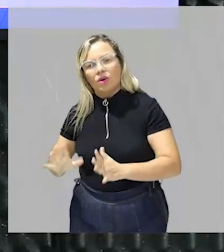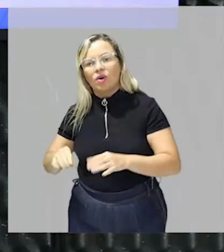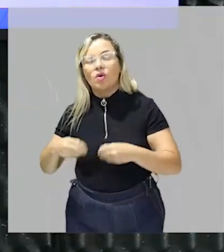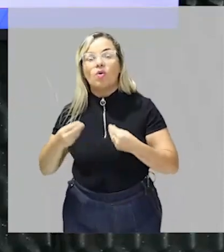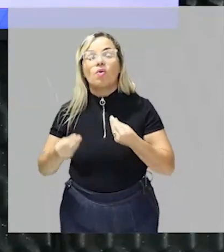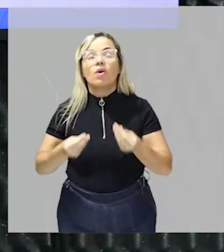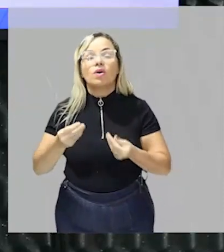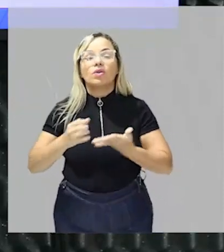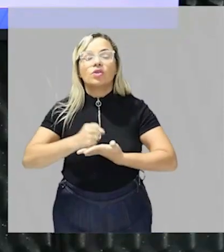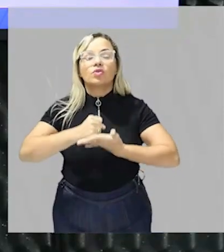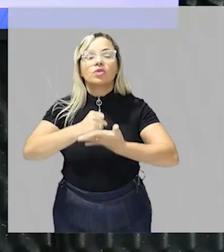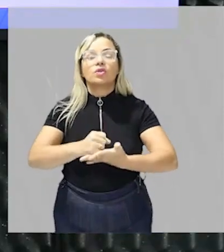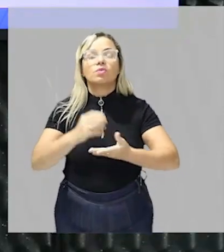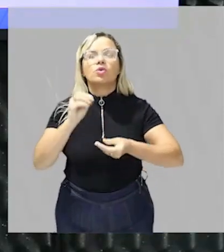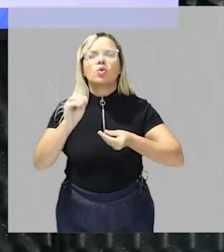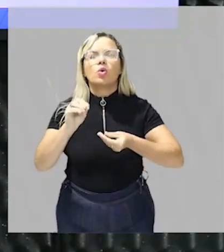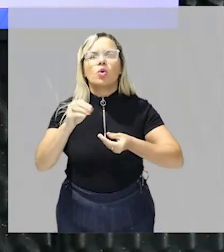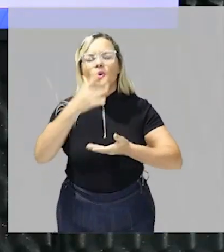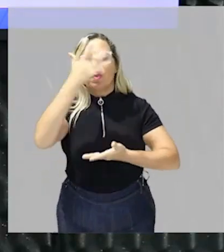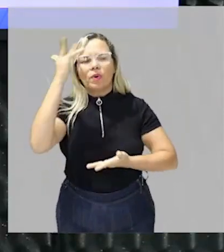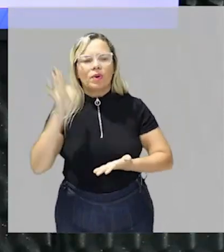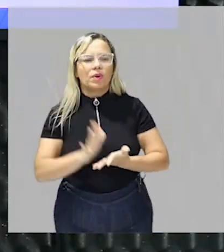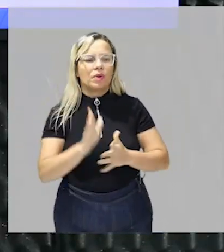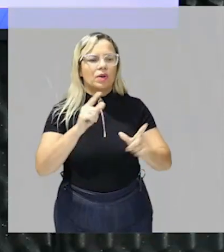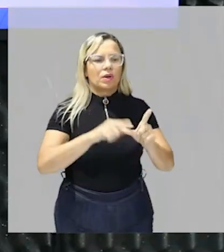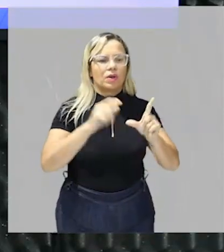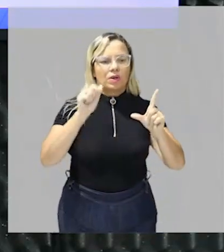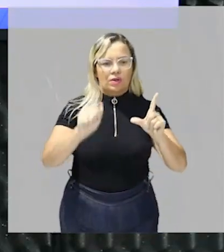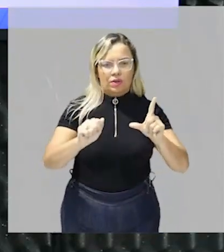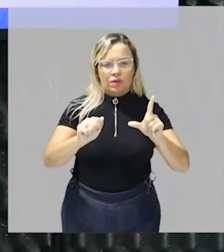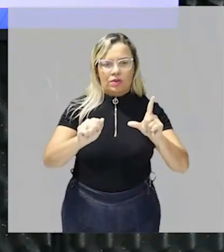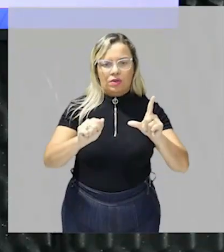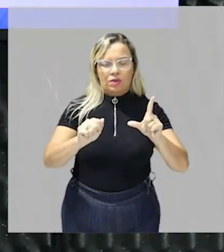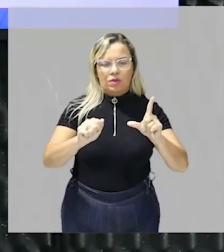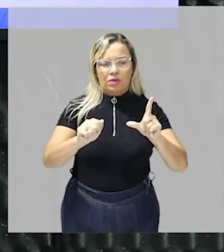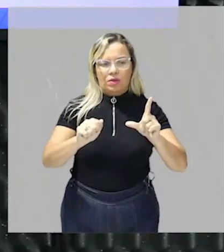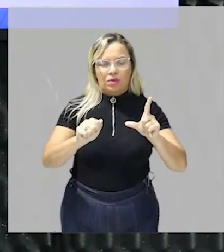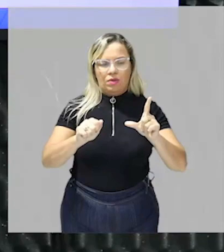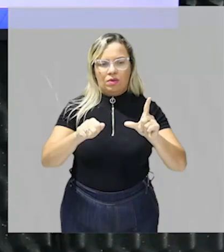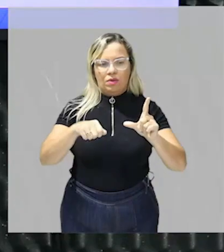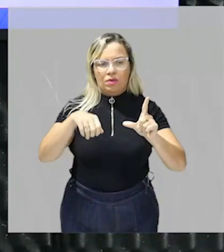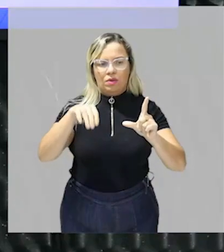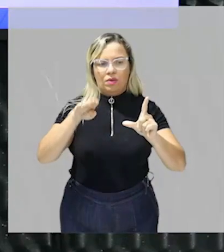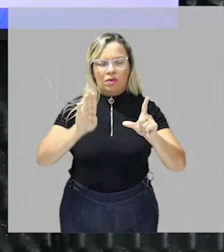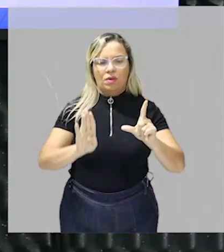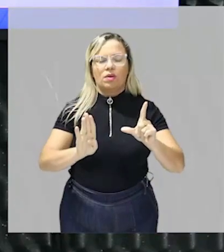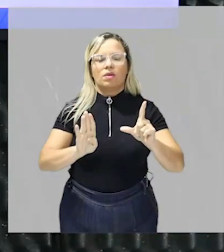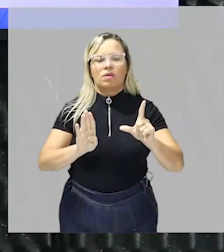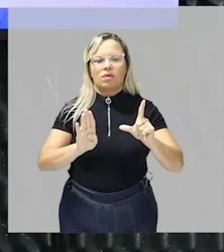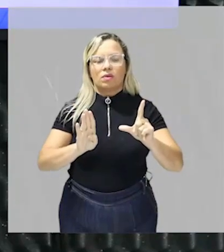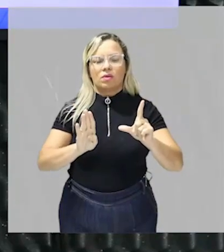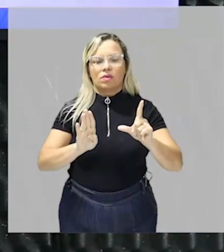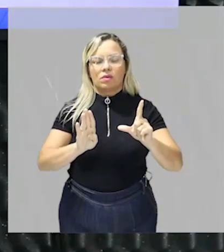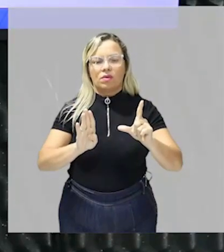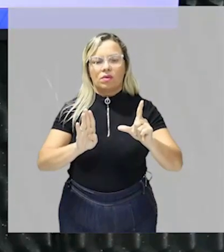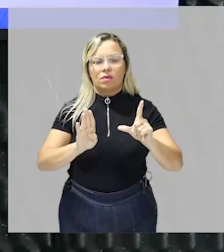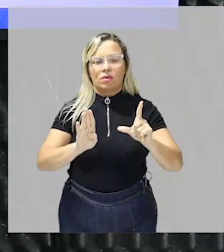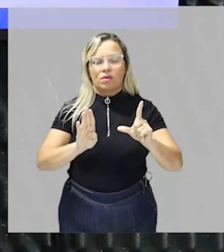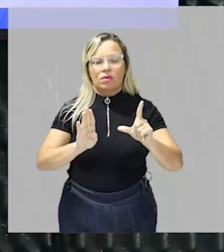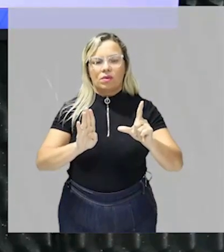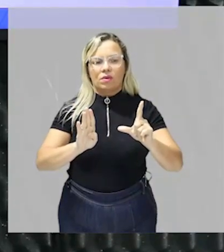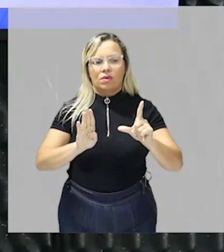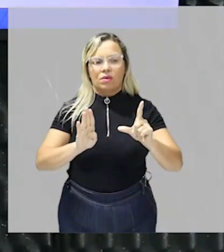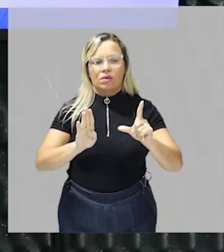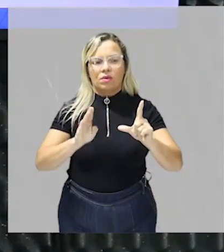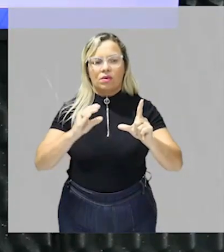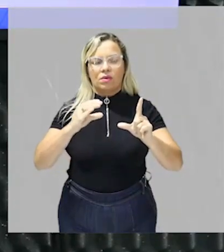contribuinte delega o governo destino de seus impostos escolhe projetos que terão isenção de